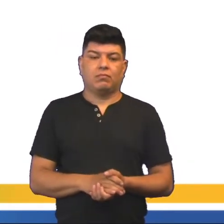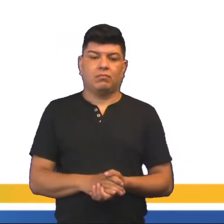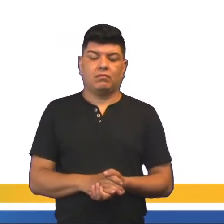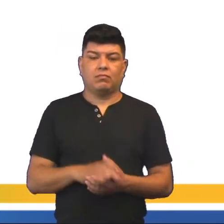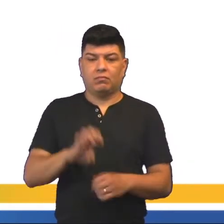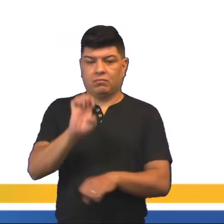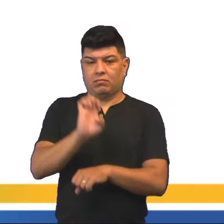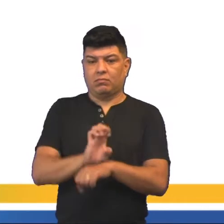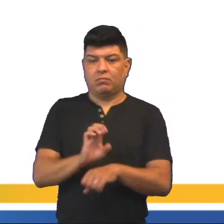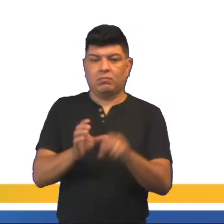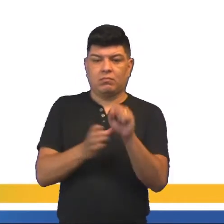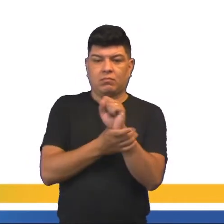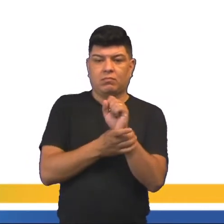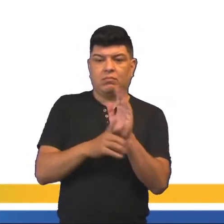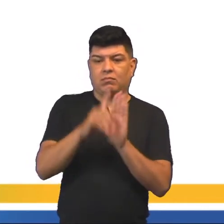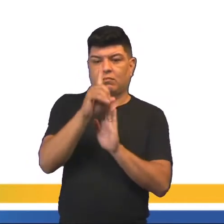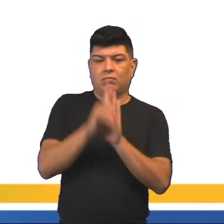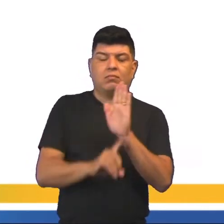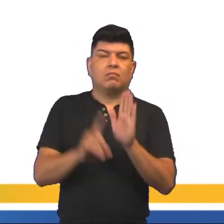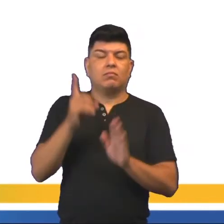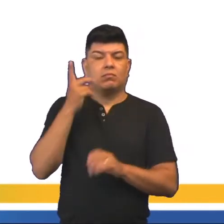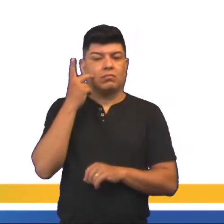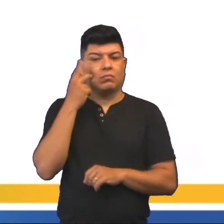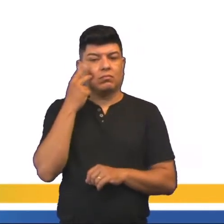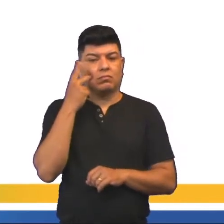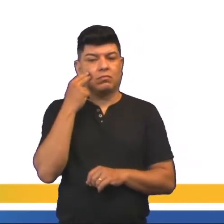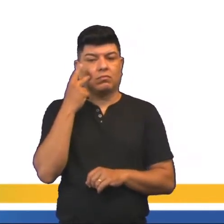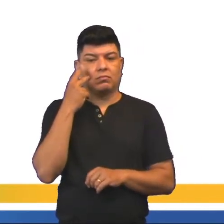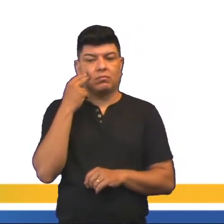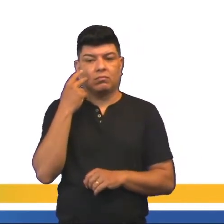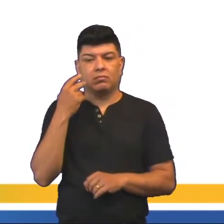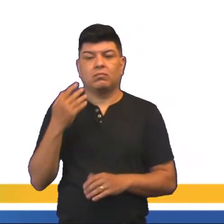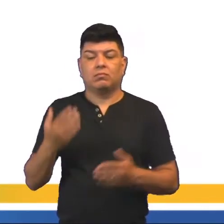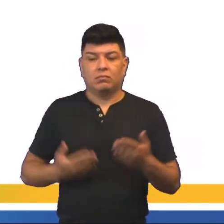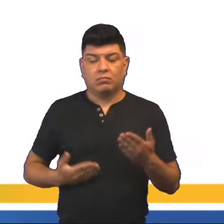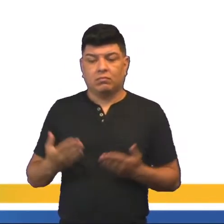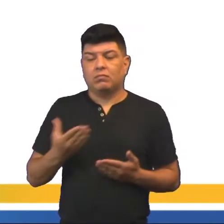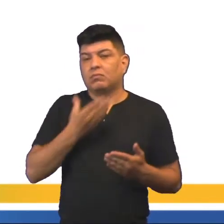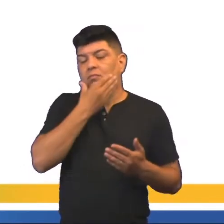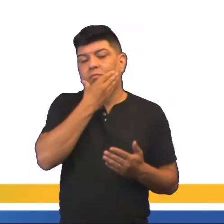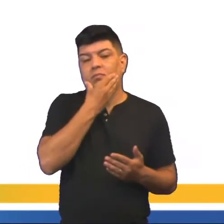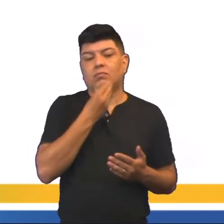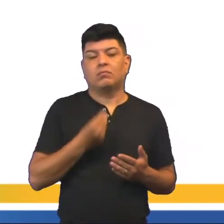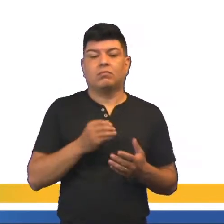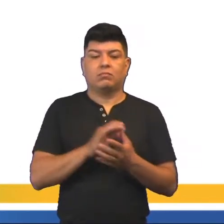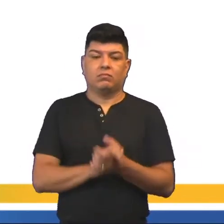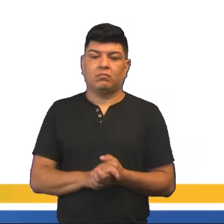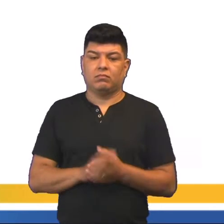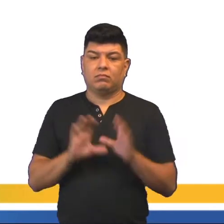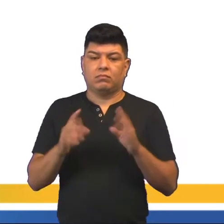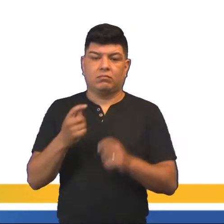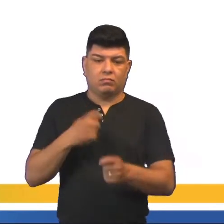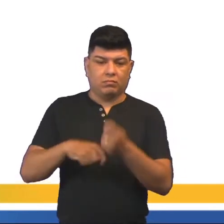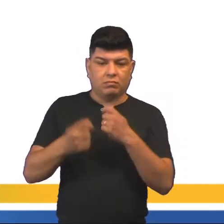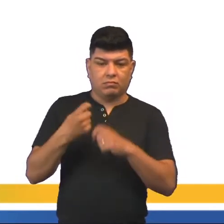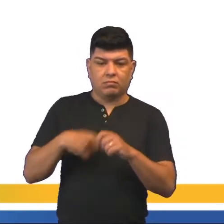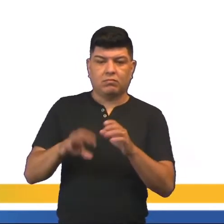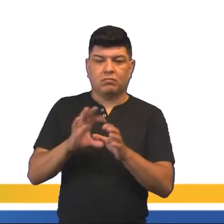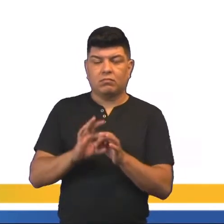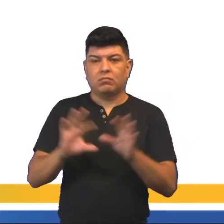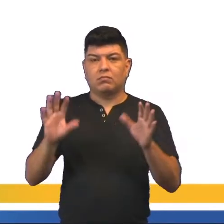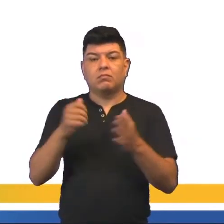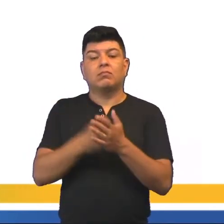A função do Estado seria, é proteger os direitos naturais, servindo aos homens. No sentido